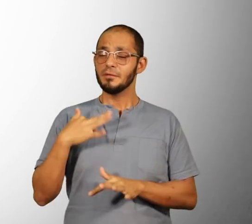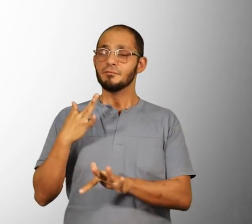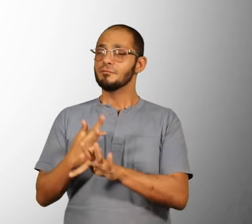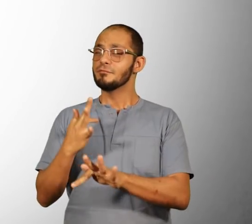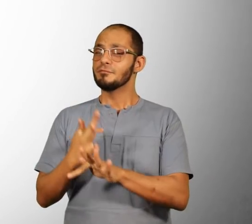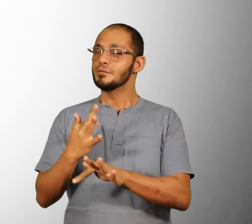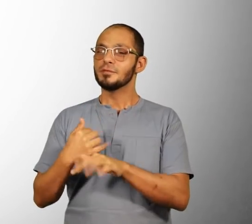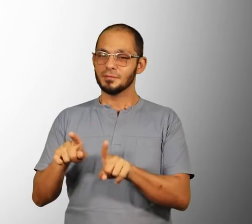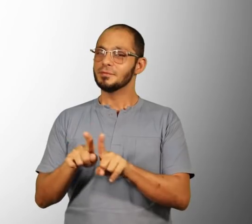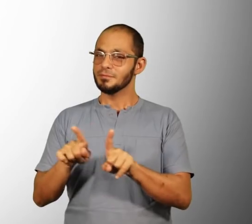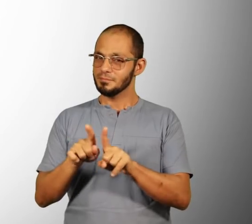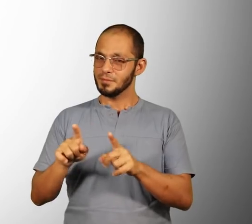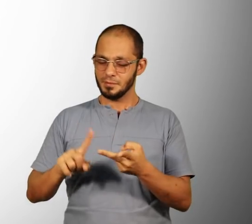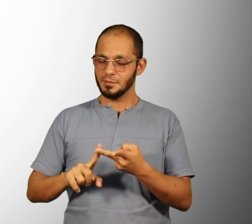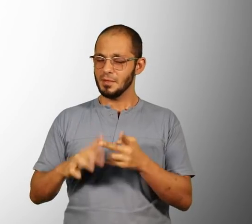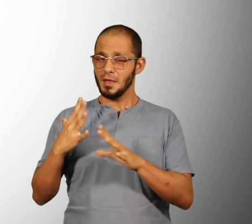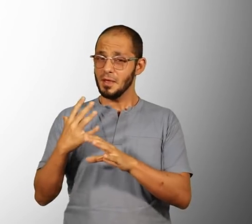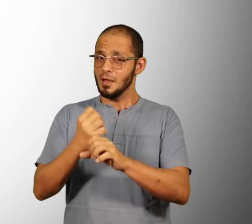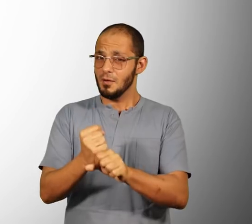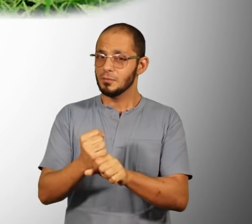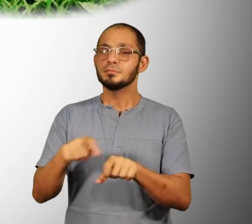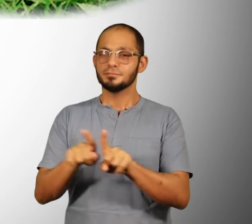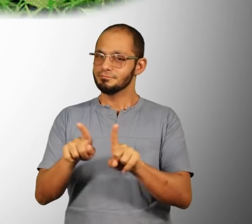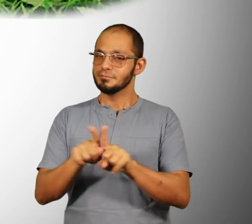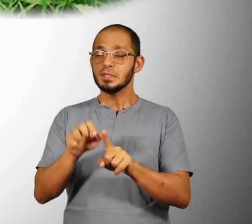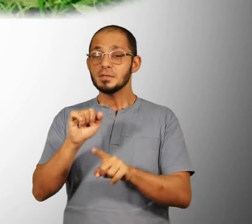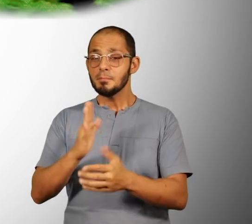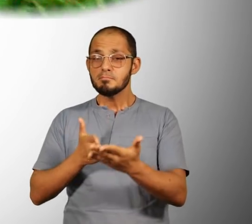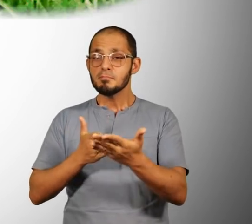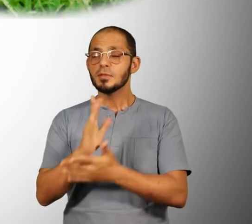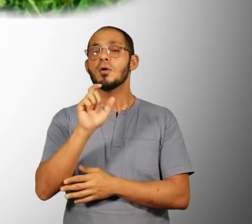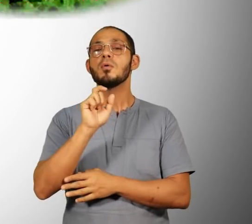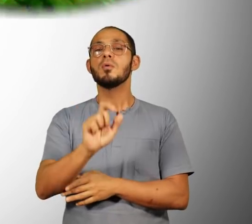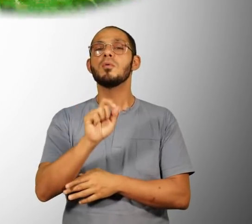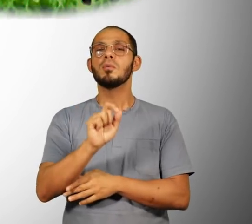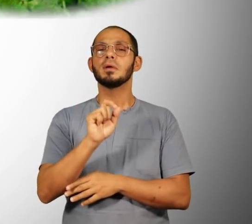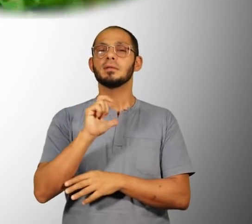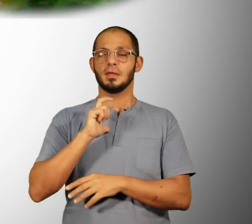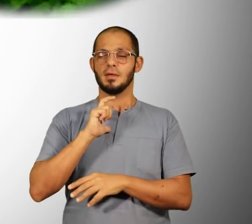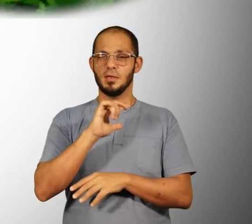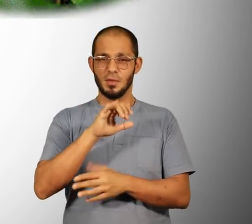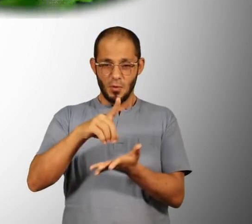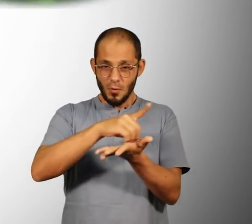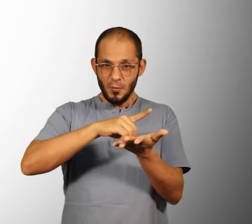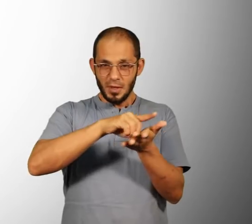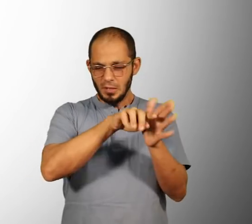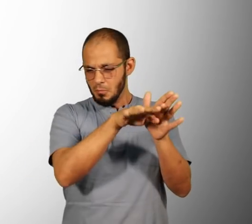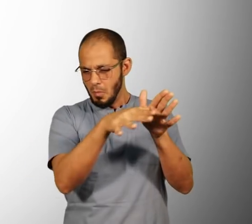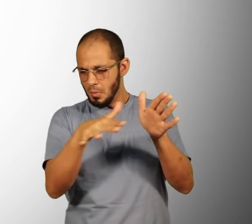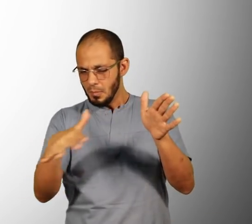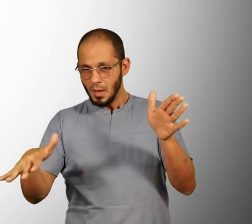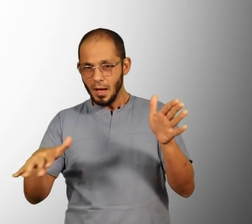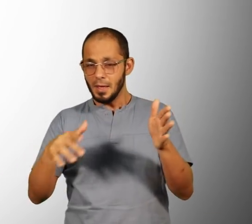Biologia e cálculo, a falou assim, se a gente passar, a gente vai fazer o ritual de rolar o bosque do IAD. E aí gente pegou, todo